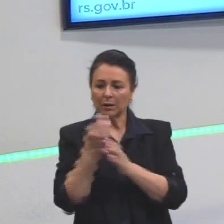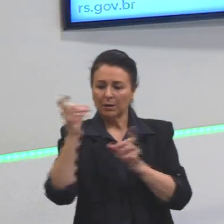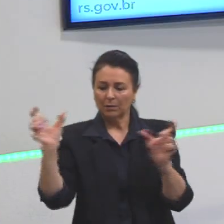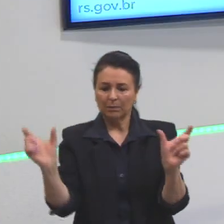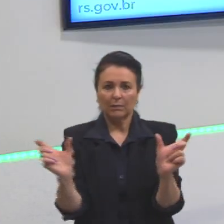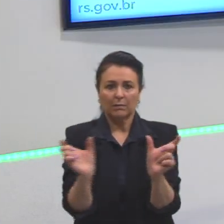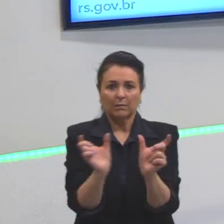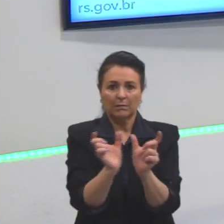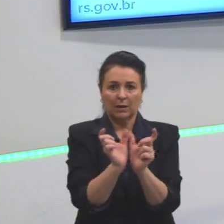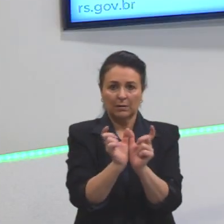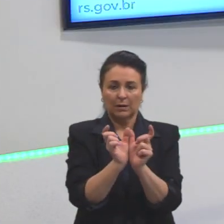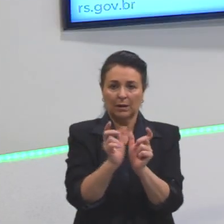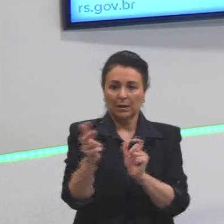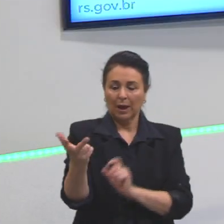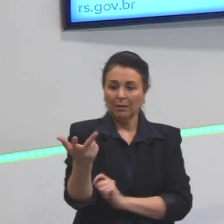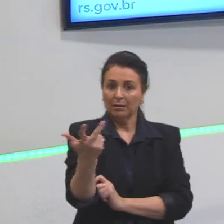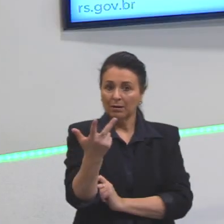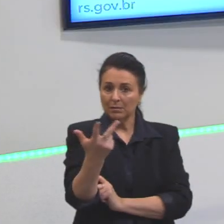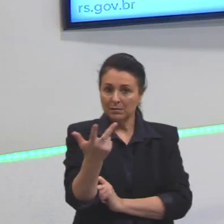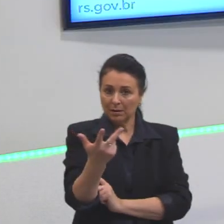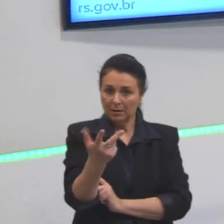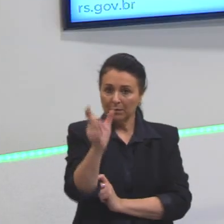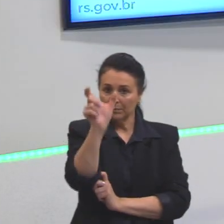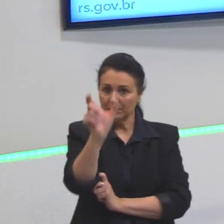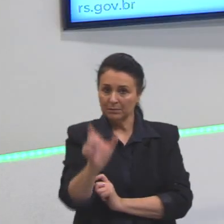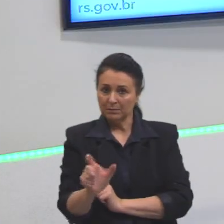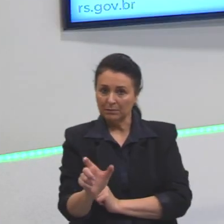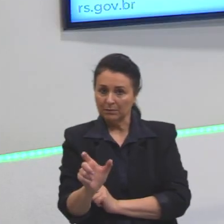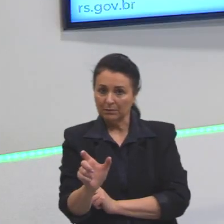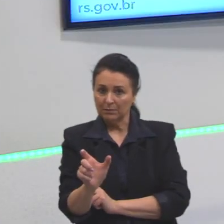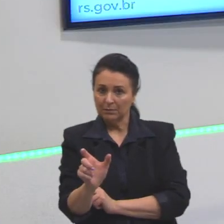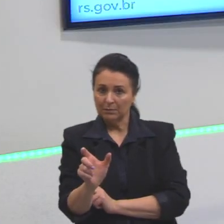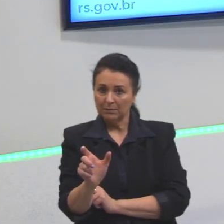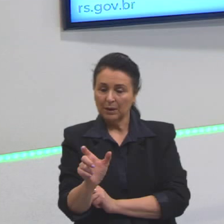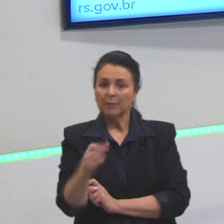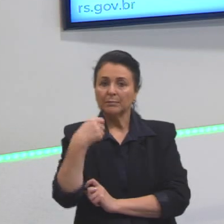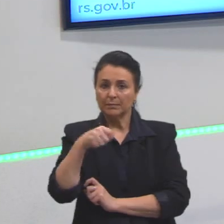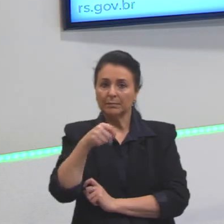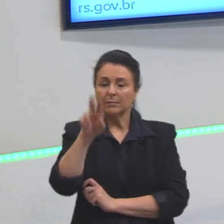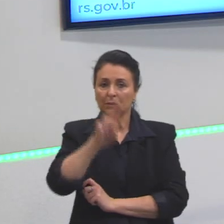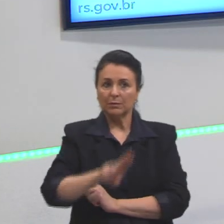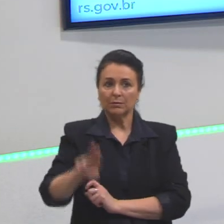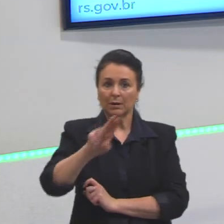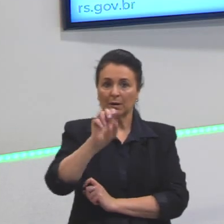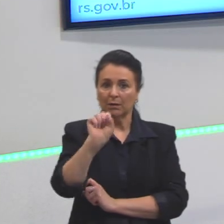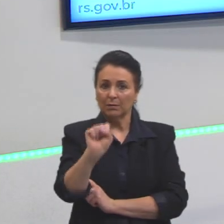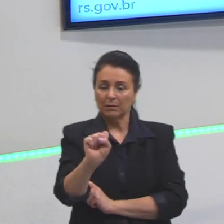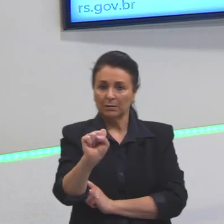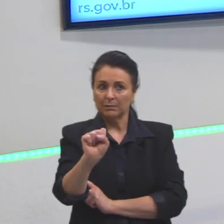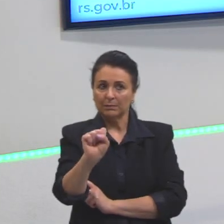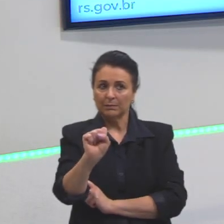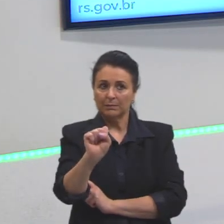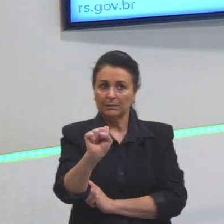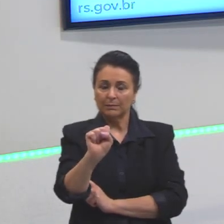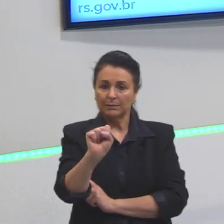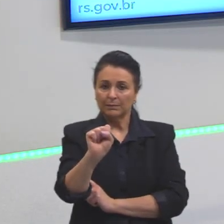da terceira pessoa, usando a terceira pessoa, eu vou ter que botar um es. Mas e se o